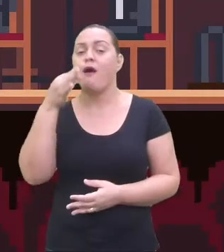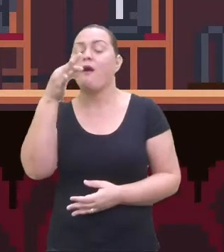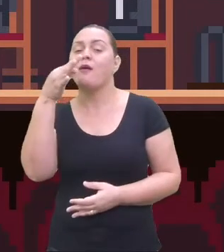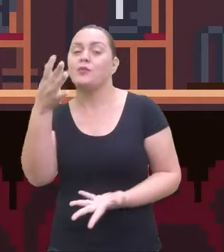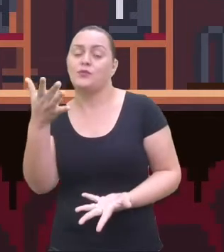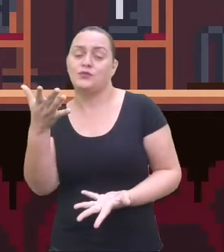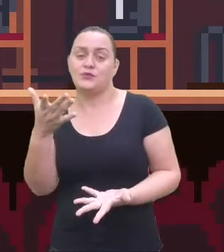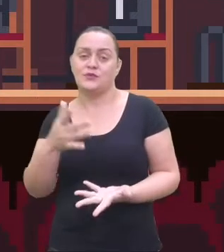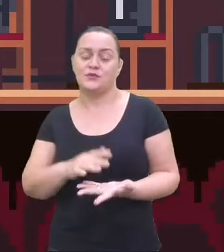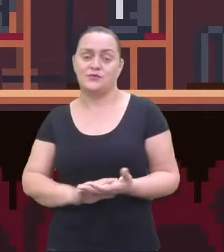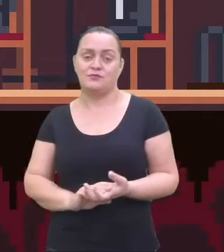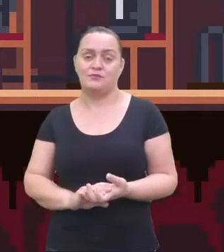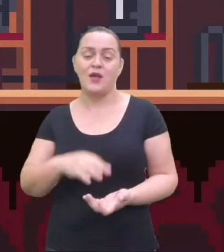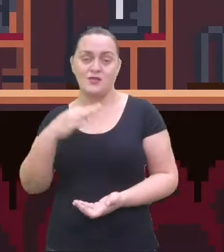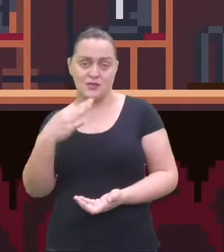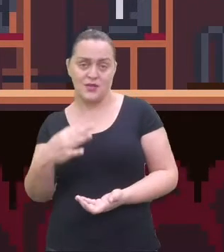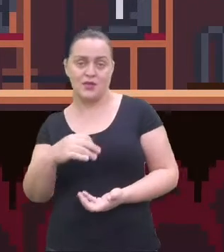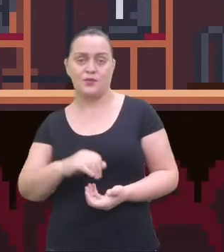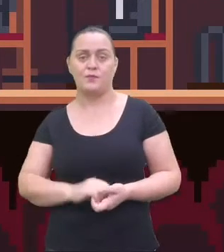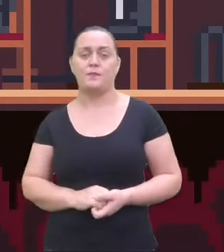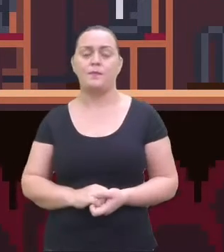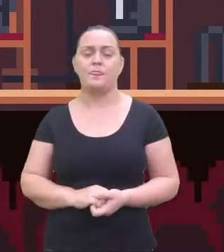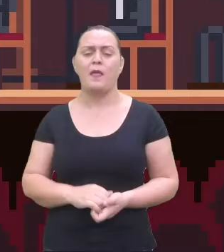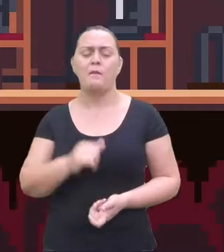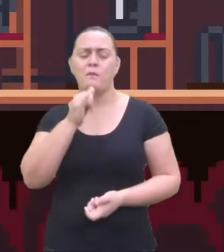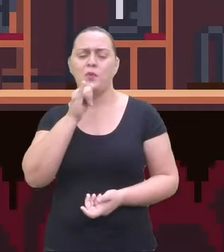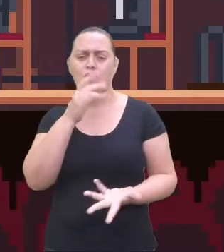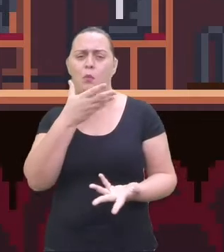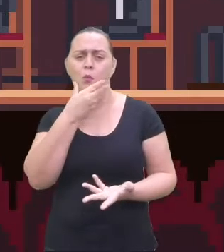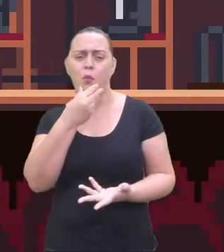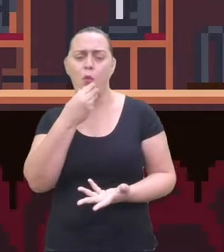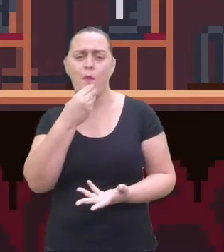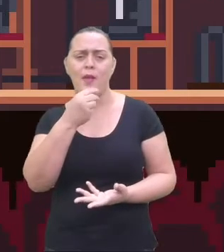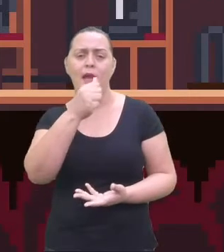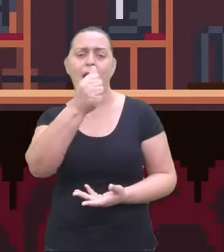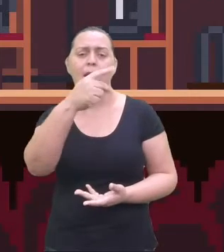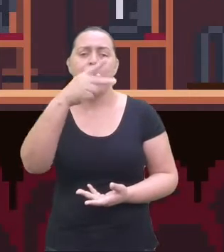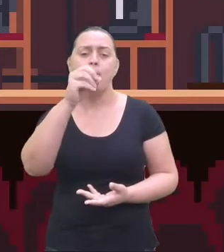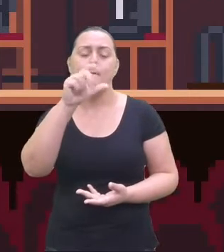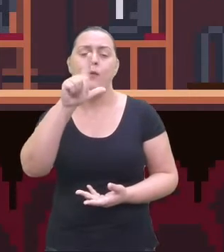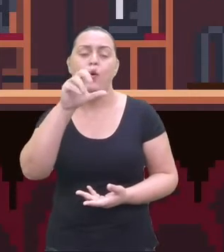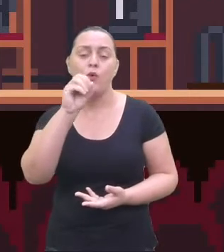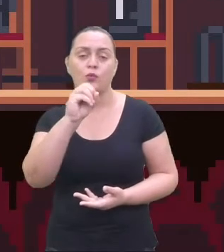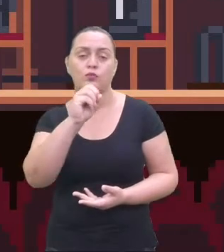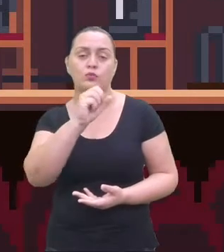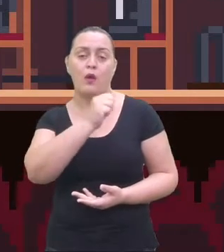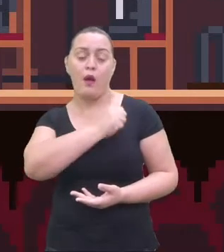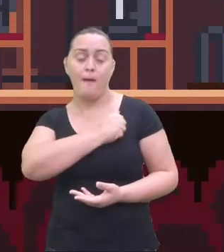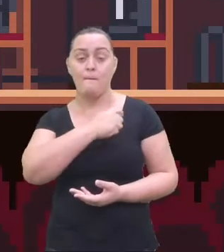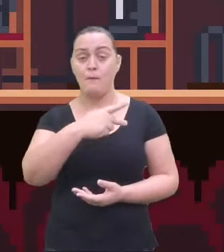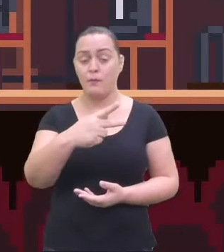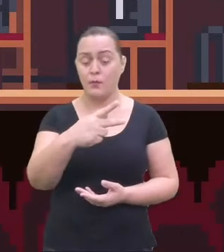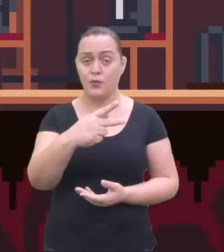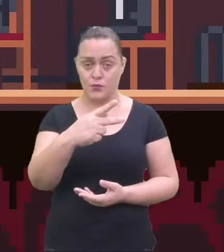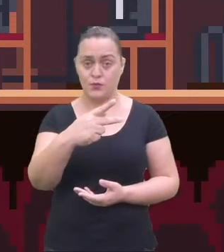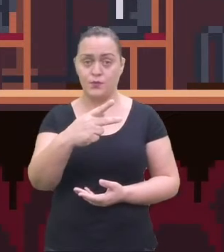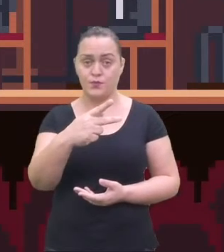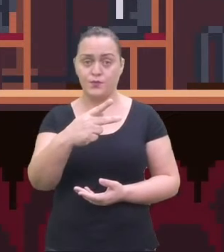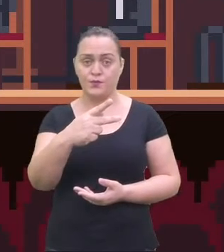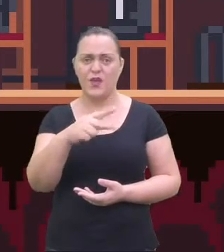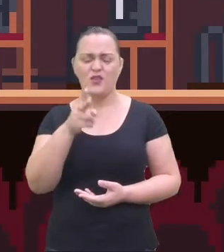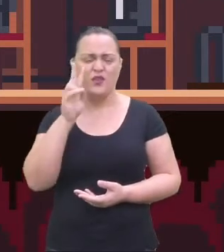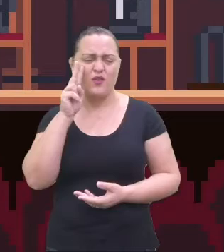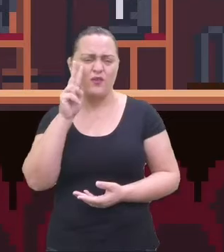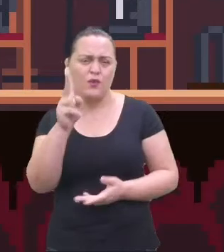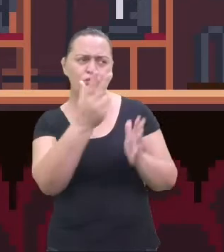exemplo, o Apolo. Vocês podem ver imagens de Apolo, que é uma dignidade que rege as artes. Ele sempre está em várias apresentações